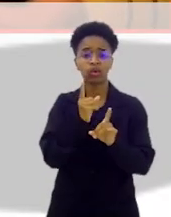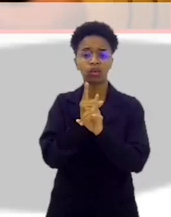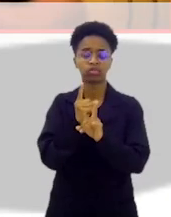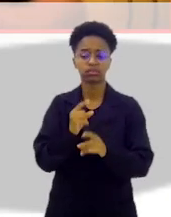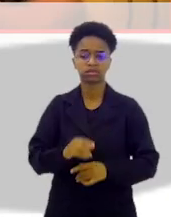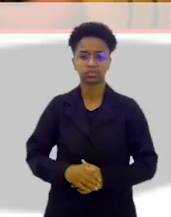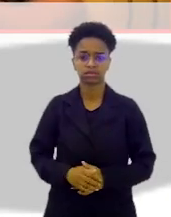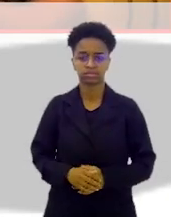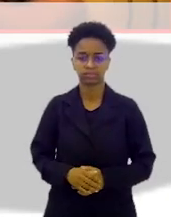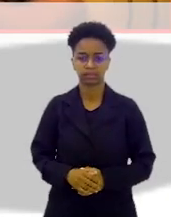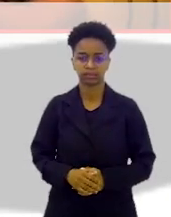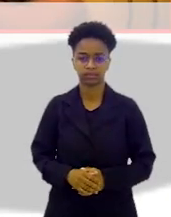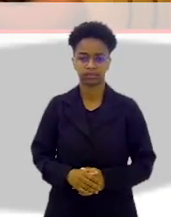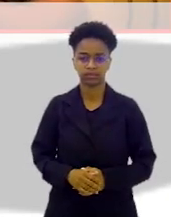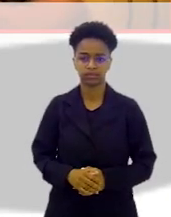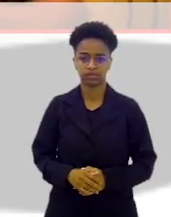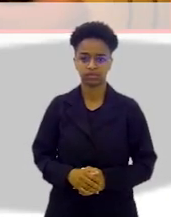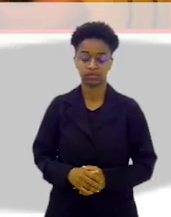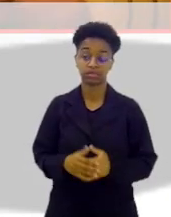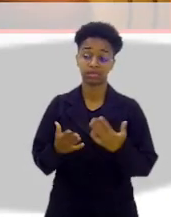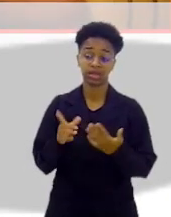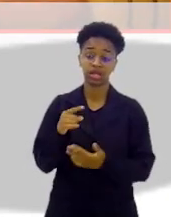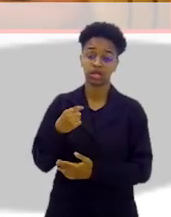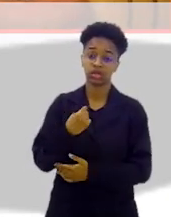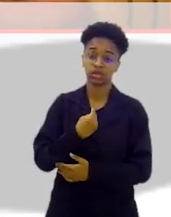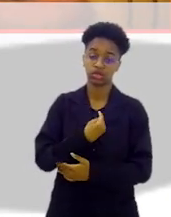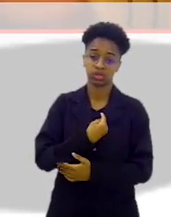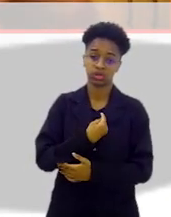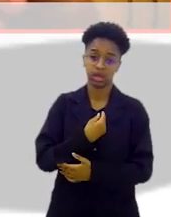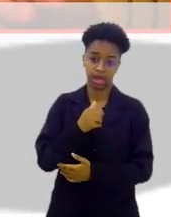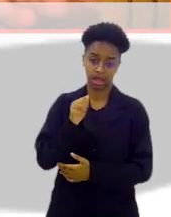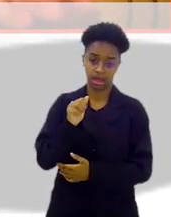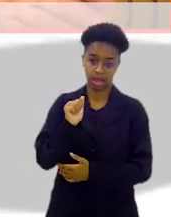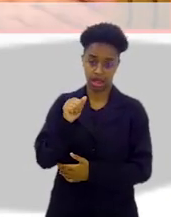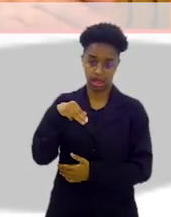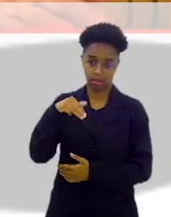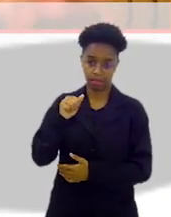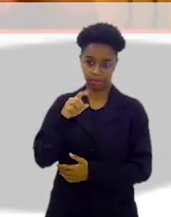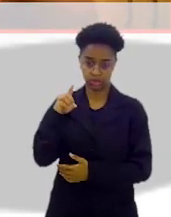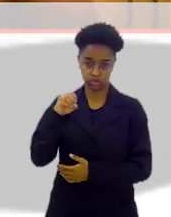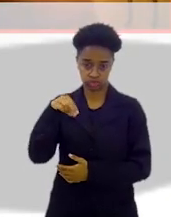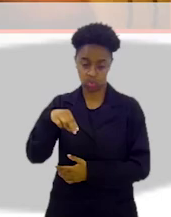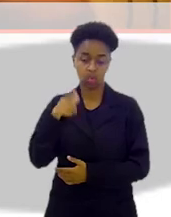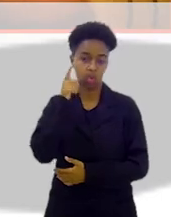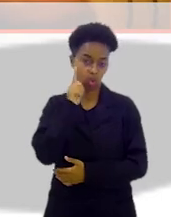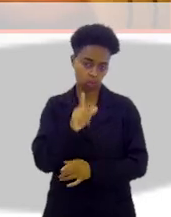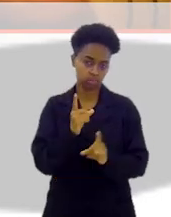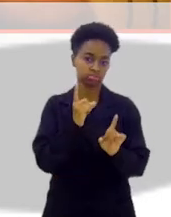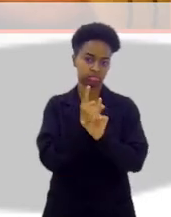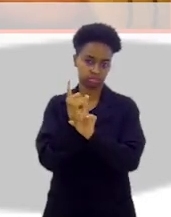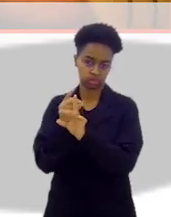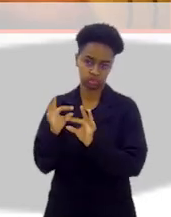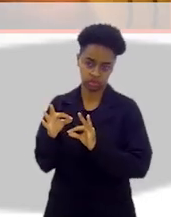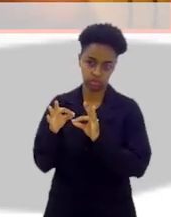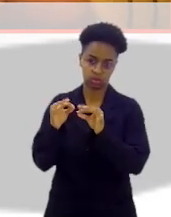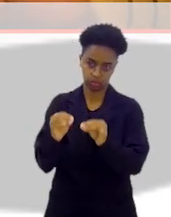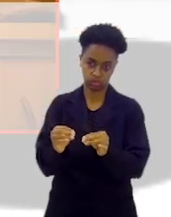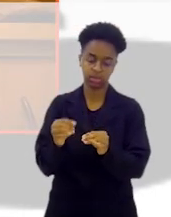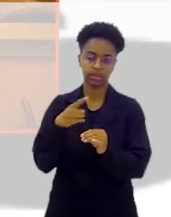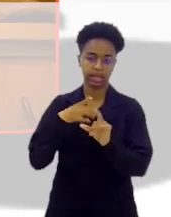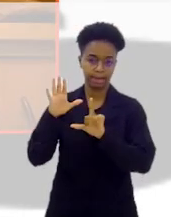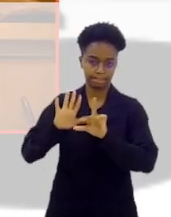a sua obra, José? Isso. Como a gente não está na Amazon, é onde você encontra todos,